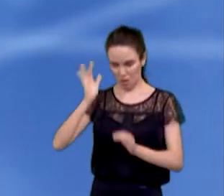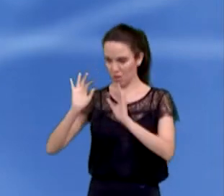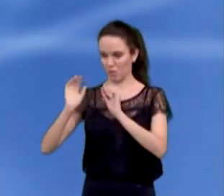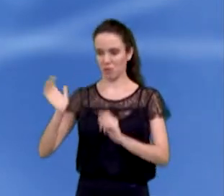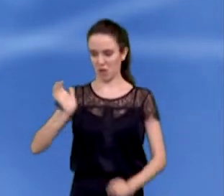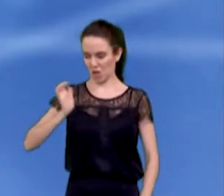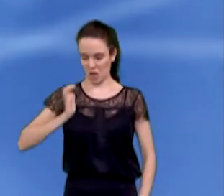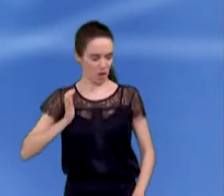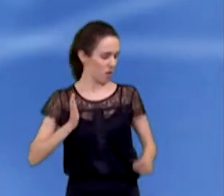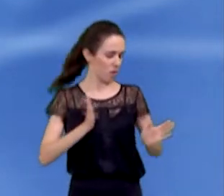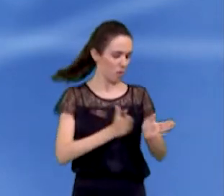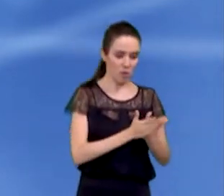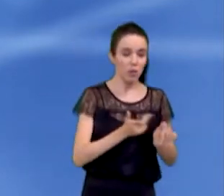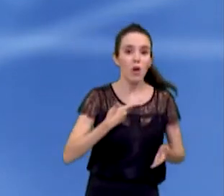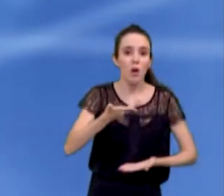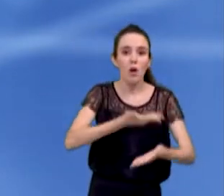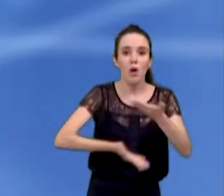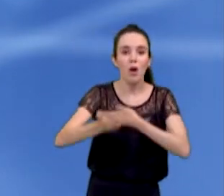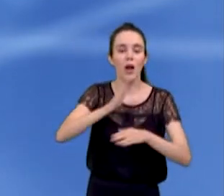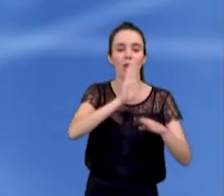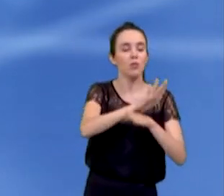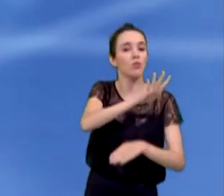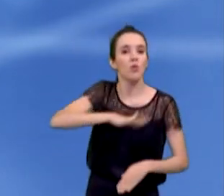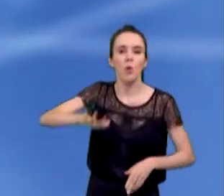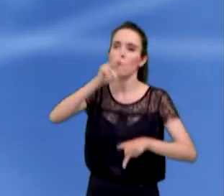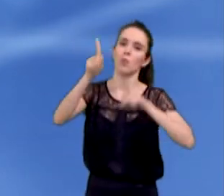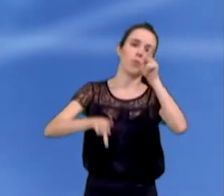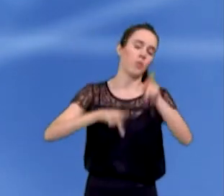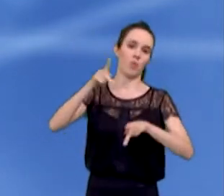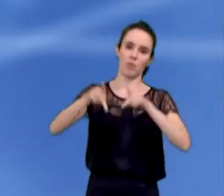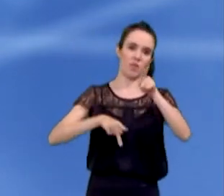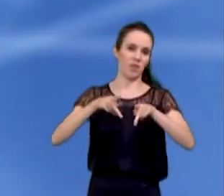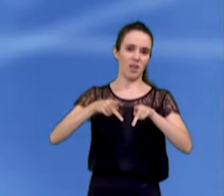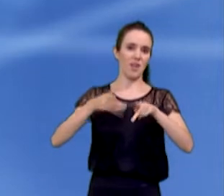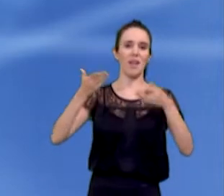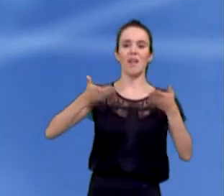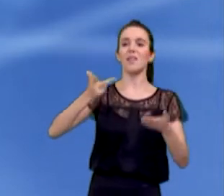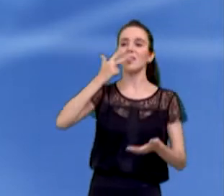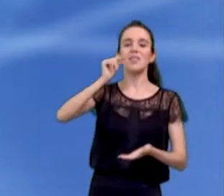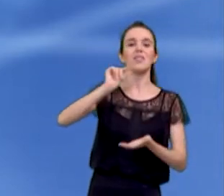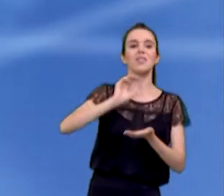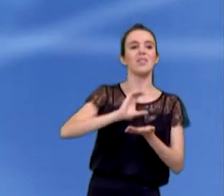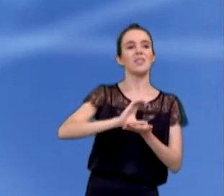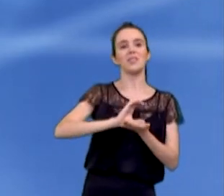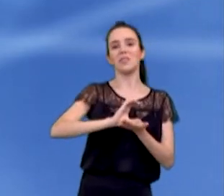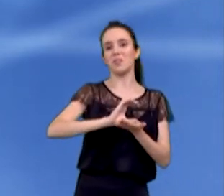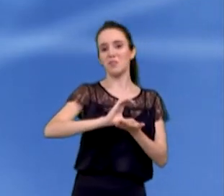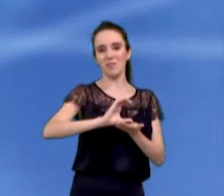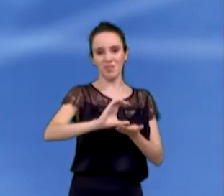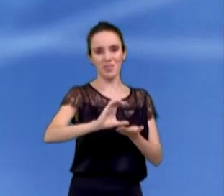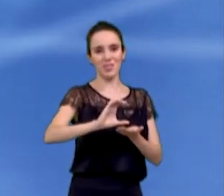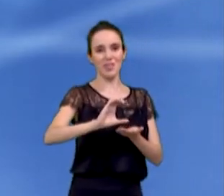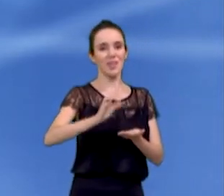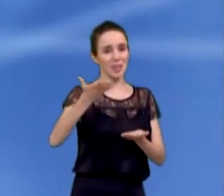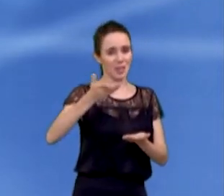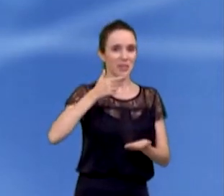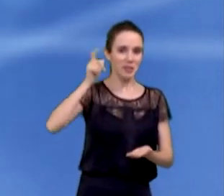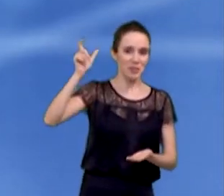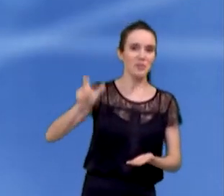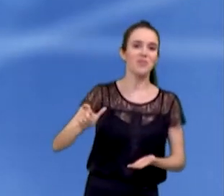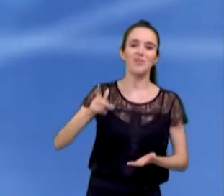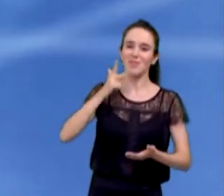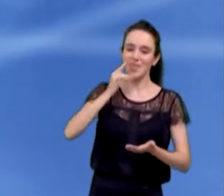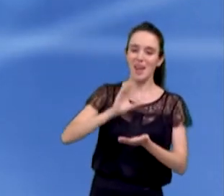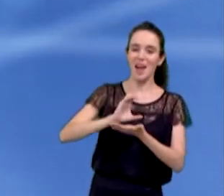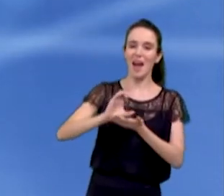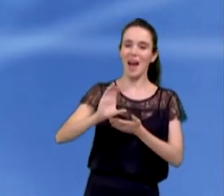nós vamos governar para todos. Porque hoje o orçamento, infelizmente, ele vai, como disse um candidato aqui, até certo